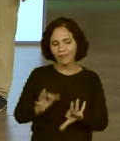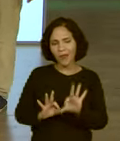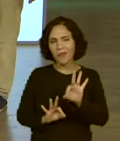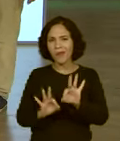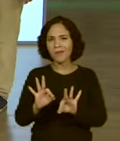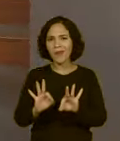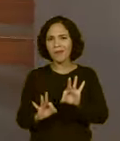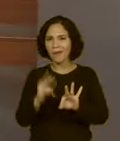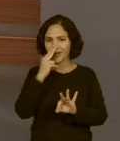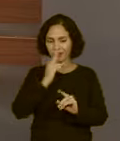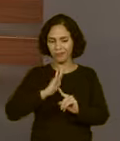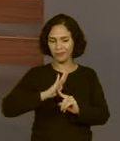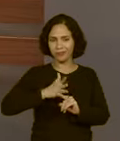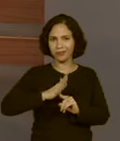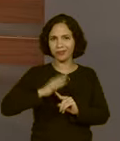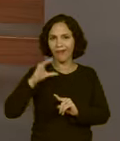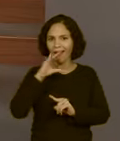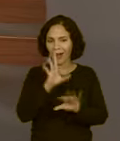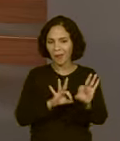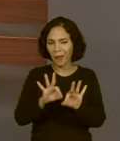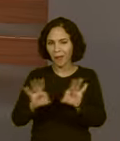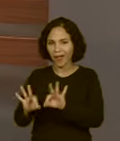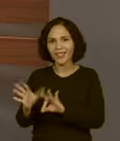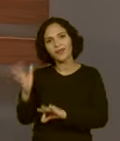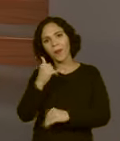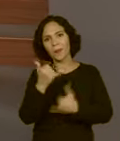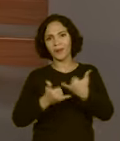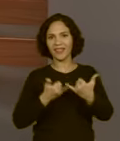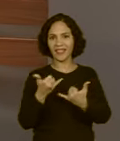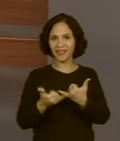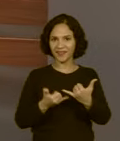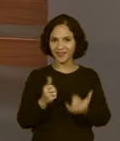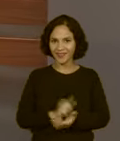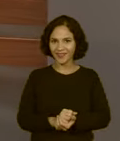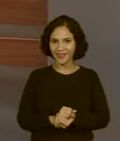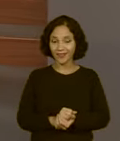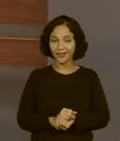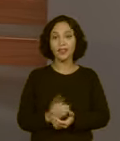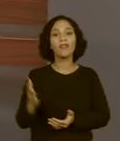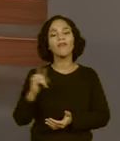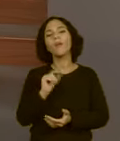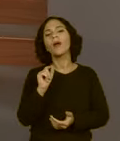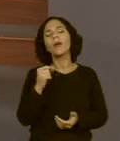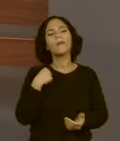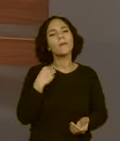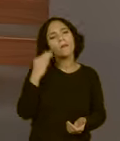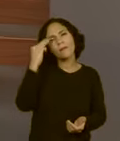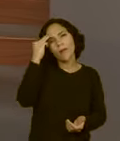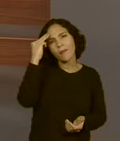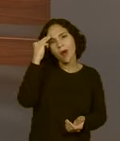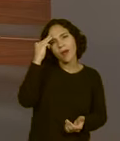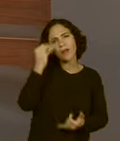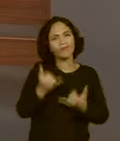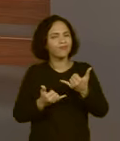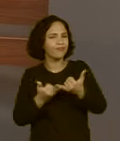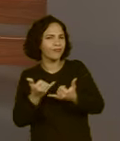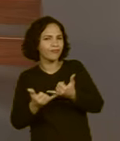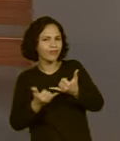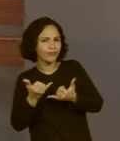esse assunto da aula de hoje, hoje a gente vai brincar. Então nós vamos fazer um jogo da memória, tá?